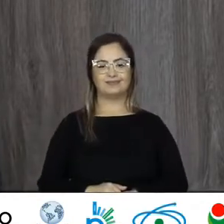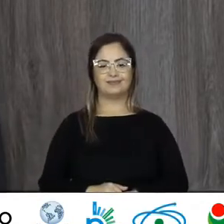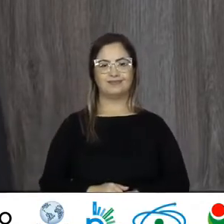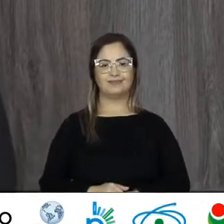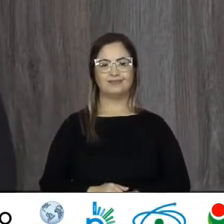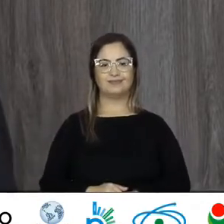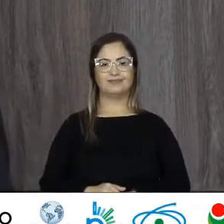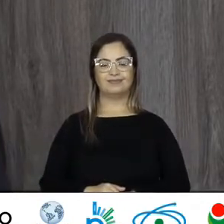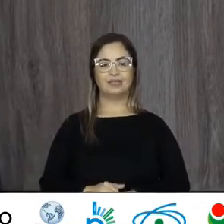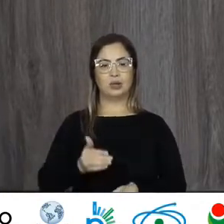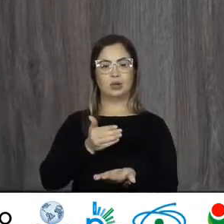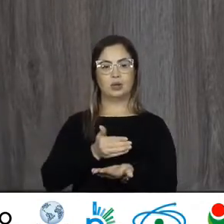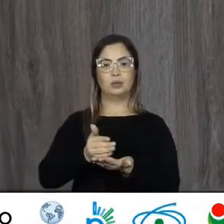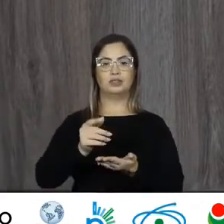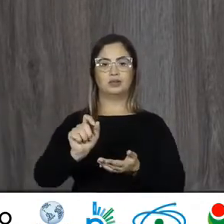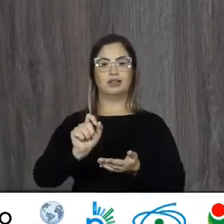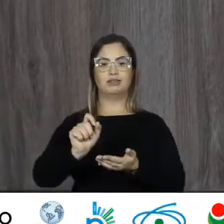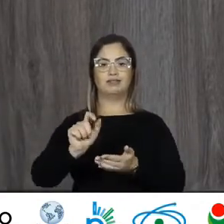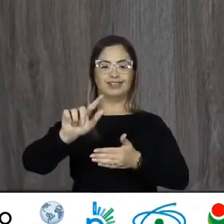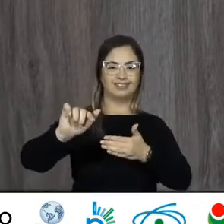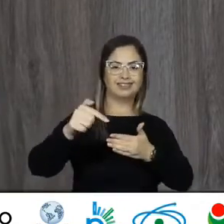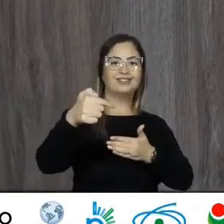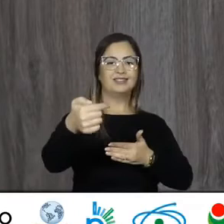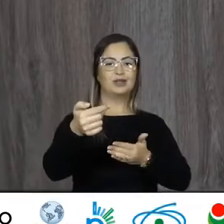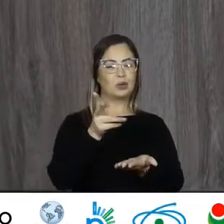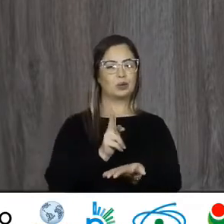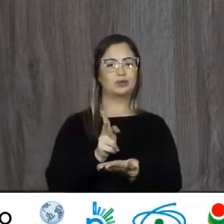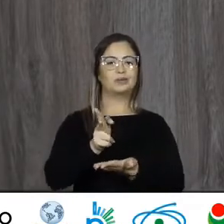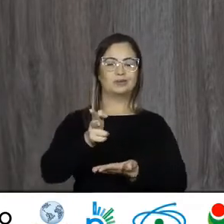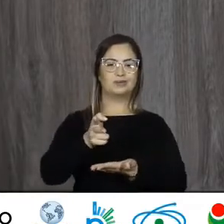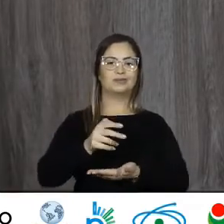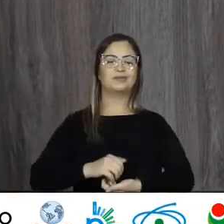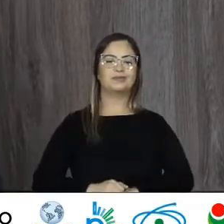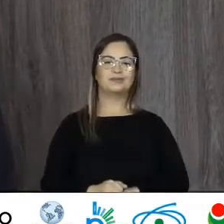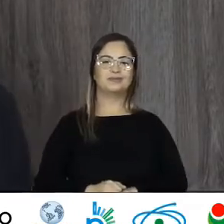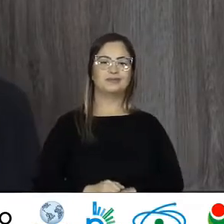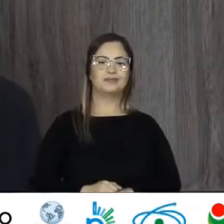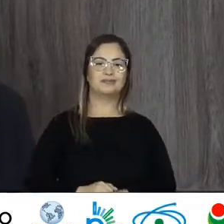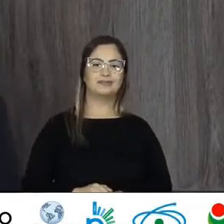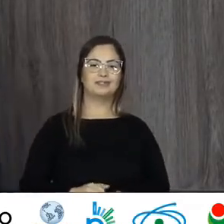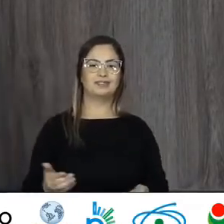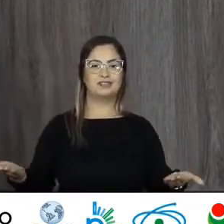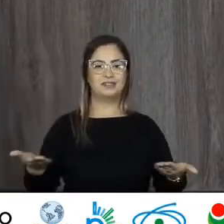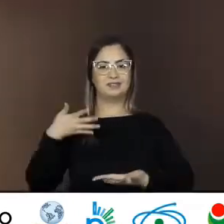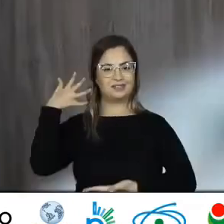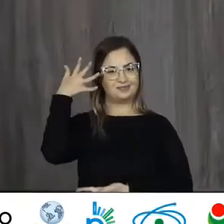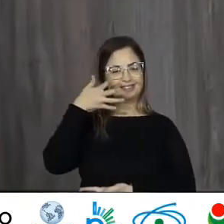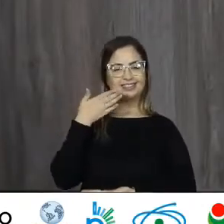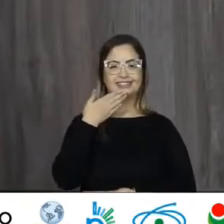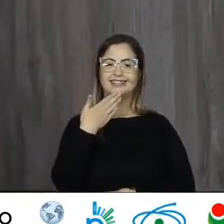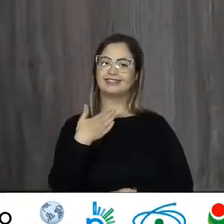Passa Então Para a próxima A próxima etapa Aqui Da nossa